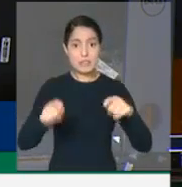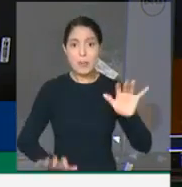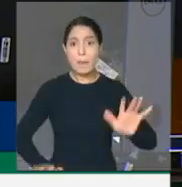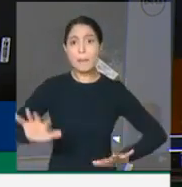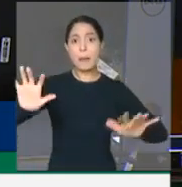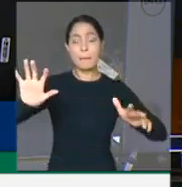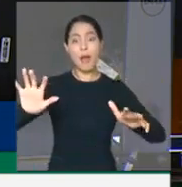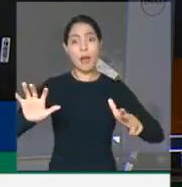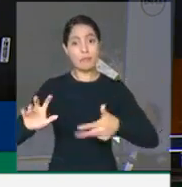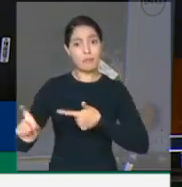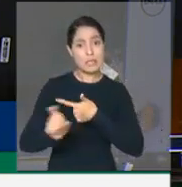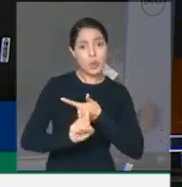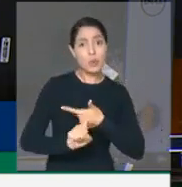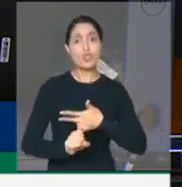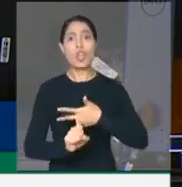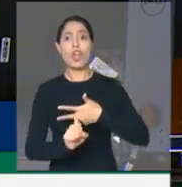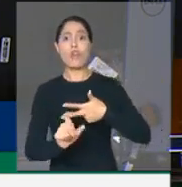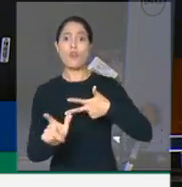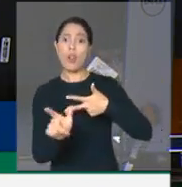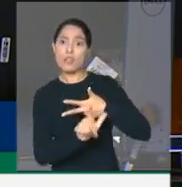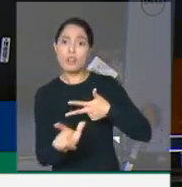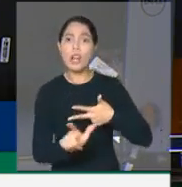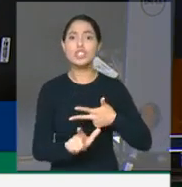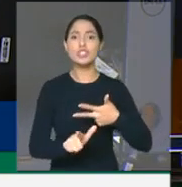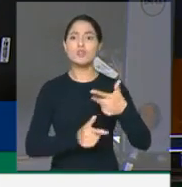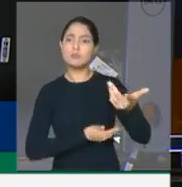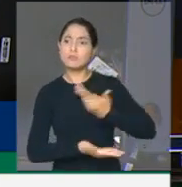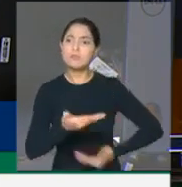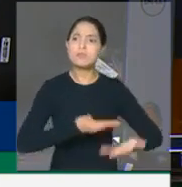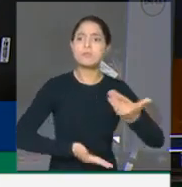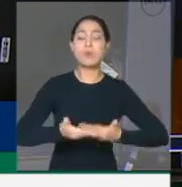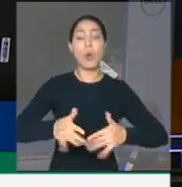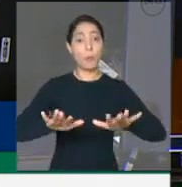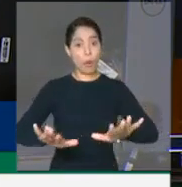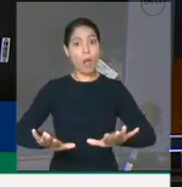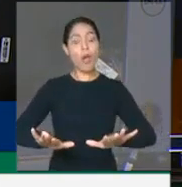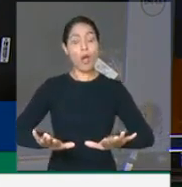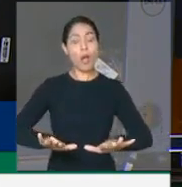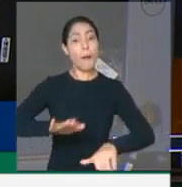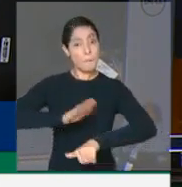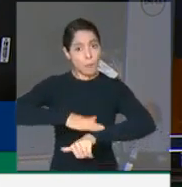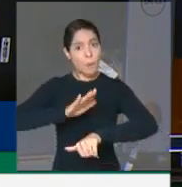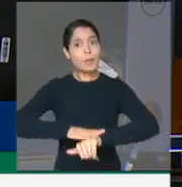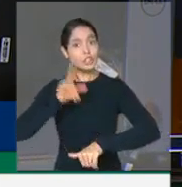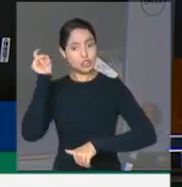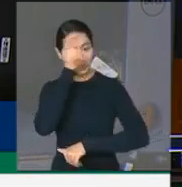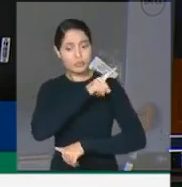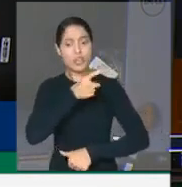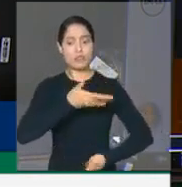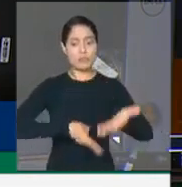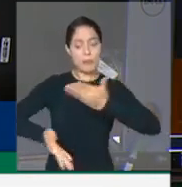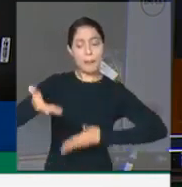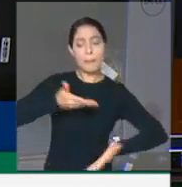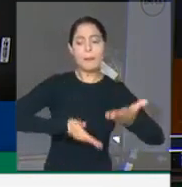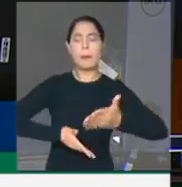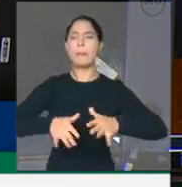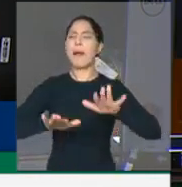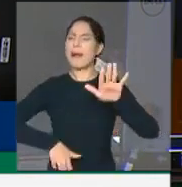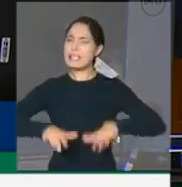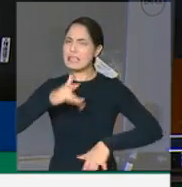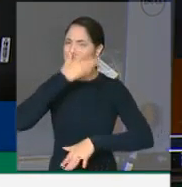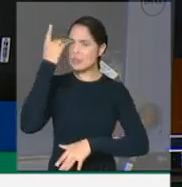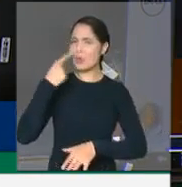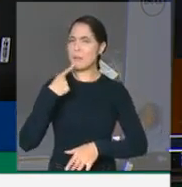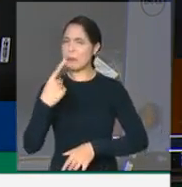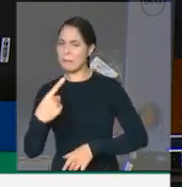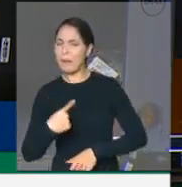Executivo Federal. Nos momentos mais tensos das relações entre os poderes, mesmo criticado, sempre coloquei acima de